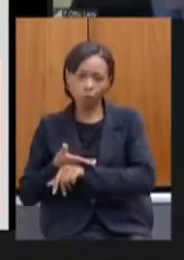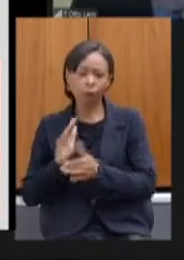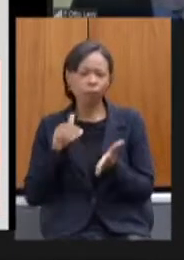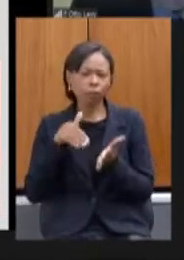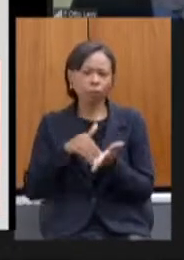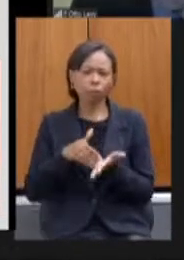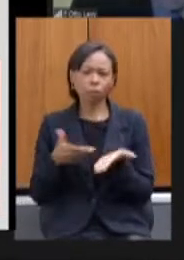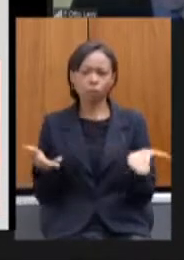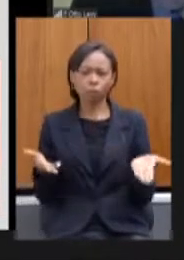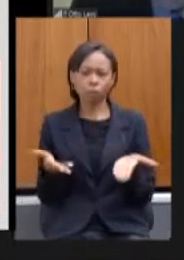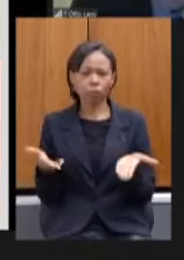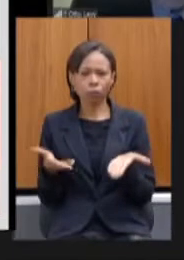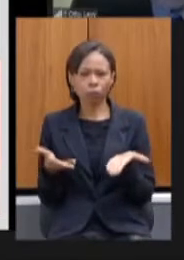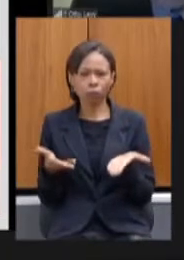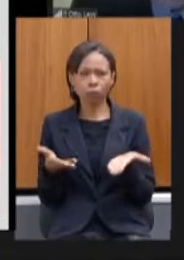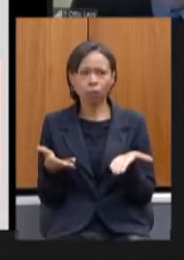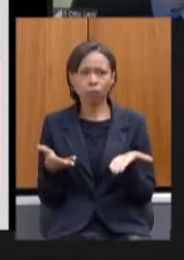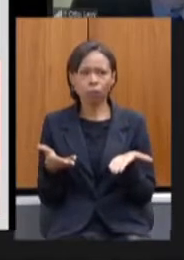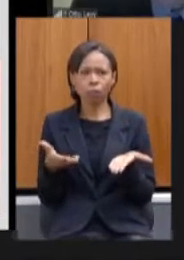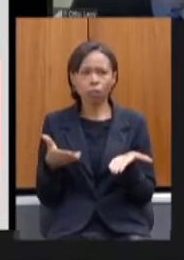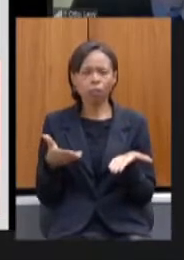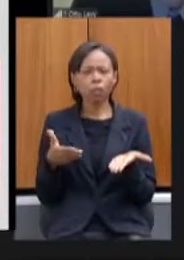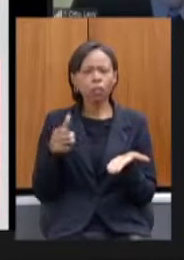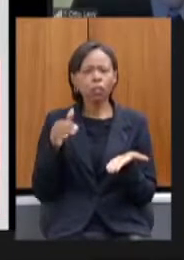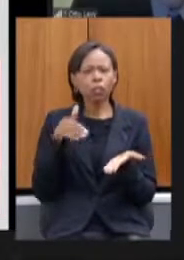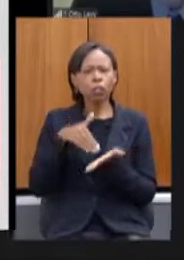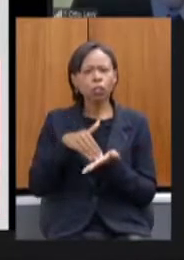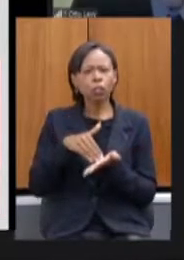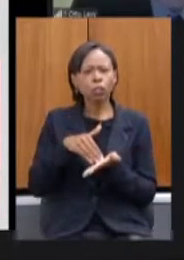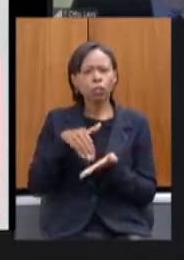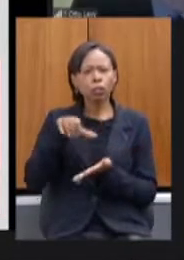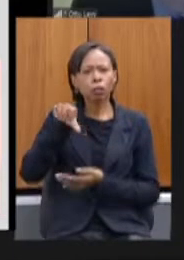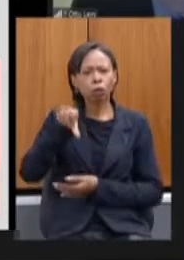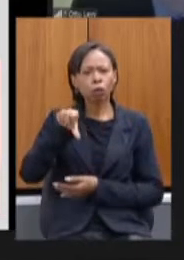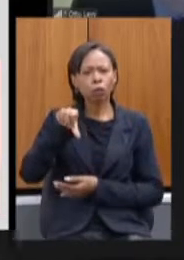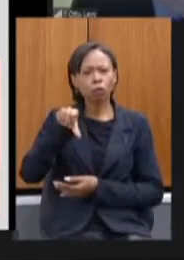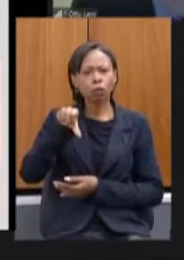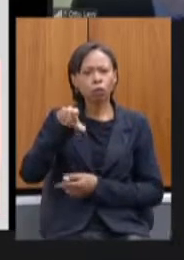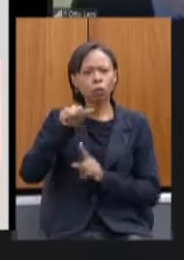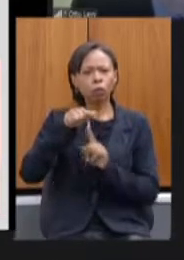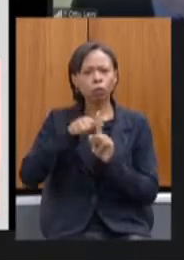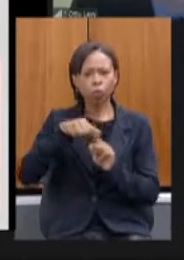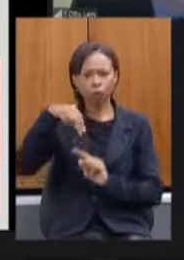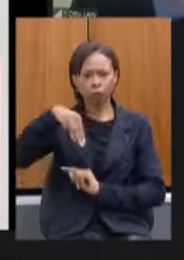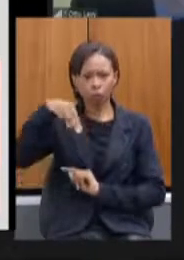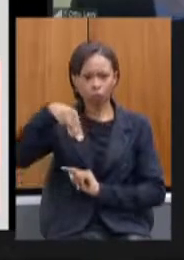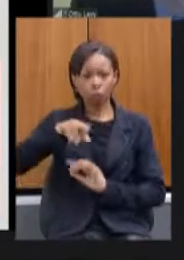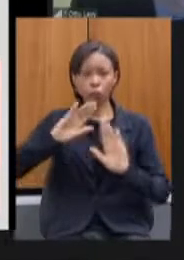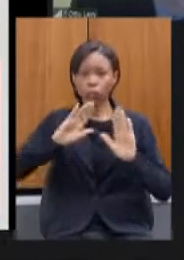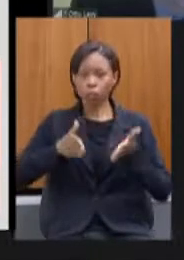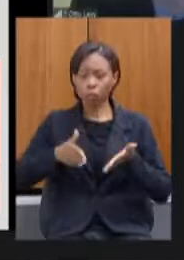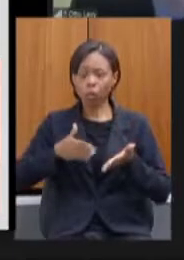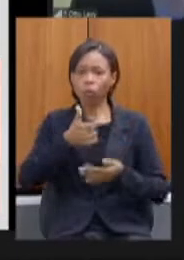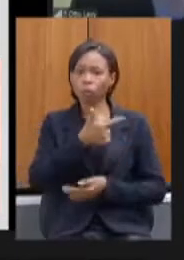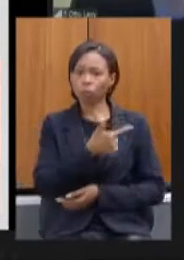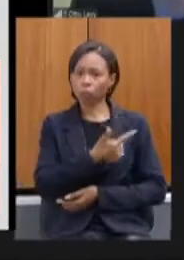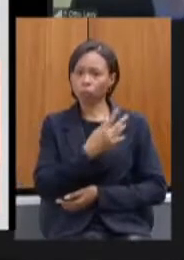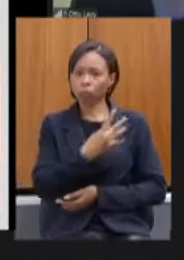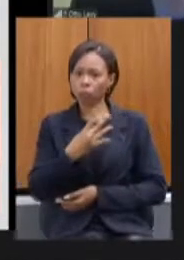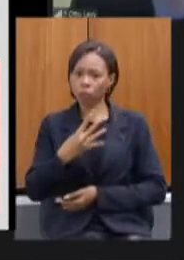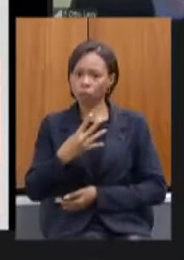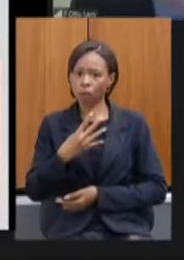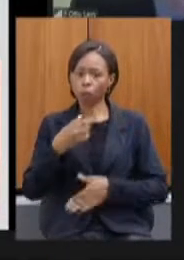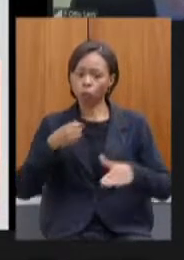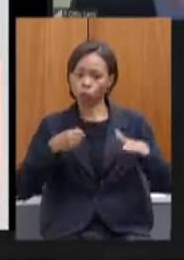9 de novembro foram realizadas 244 nomeações